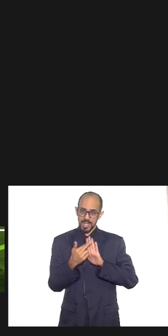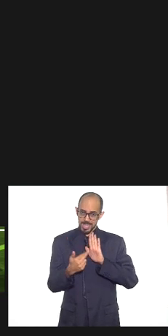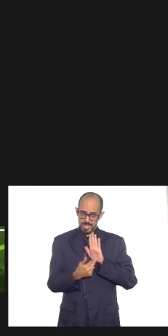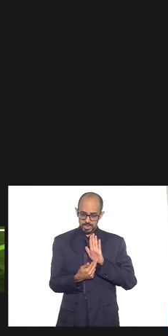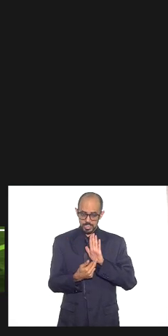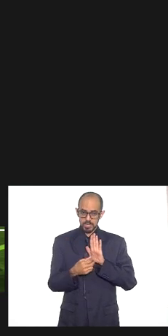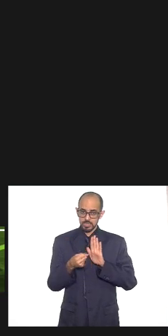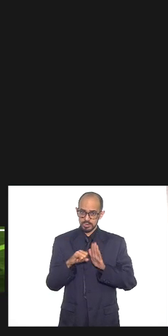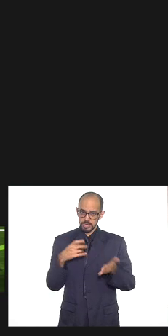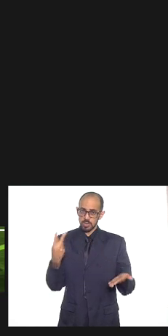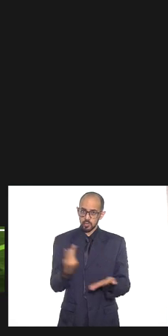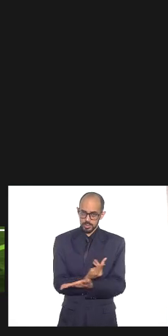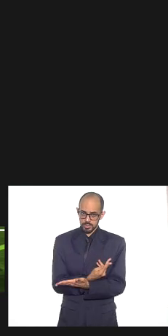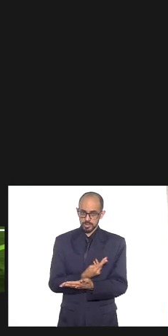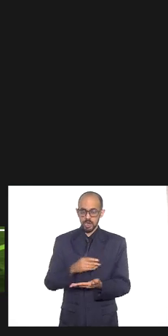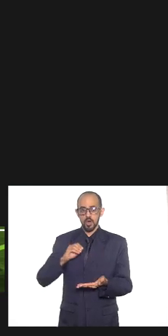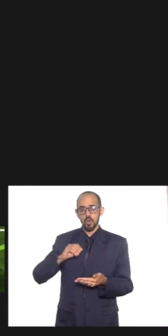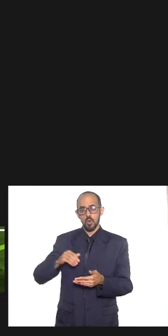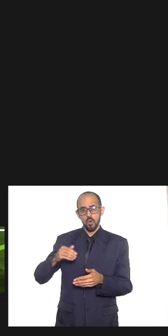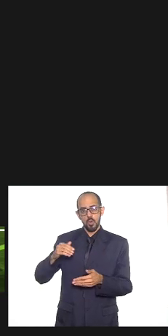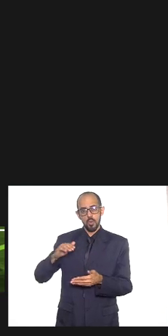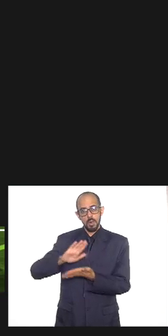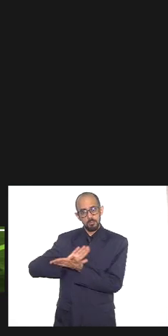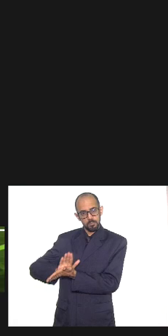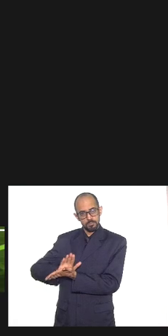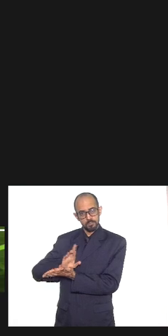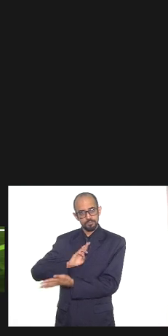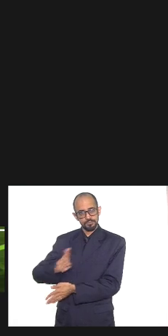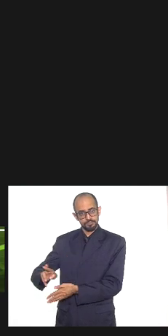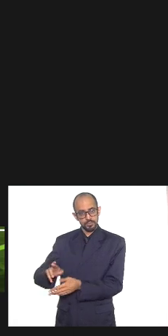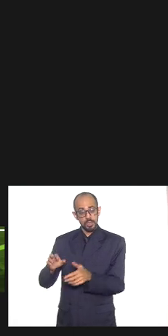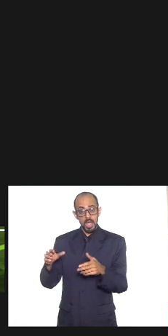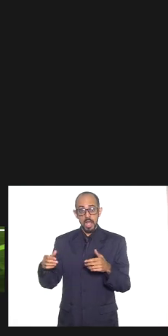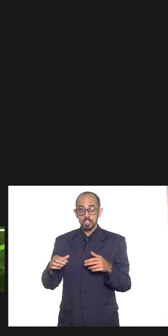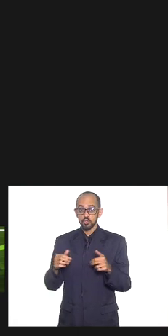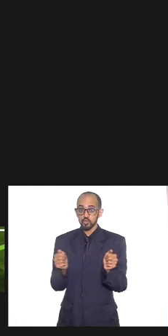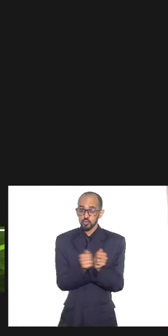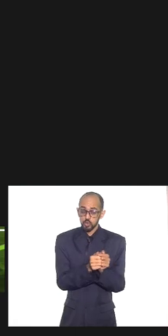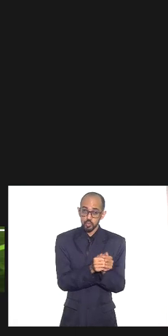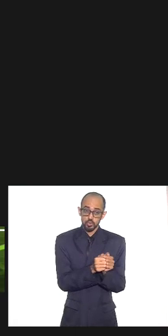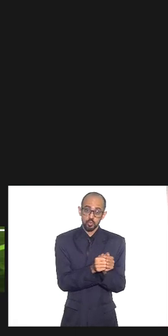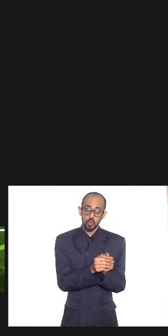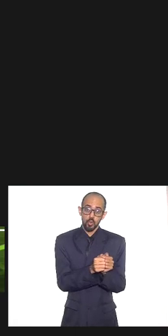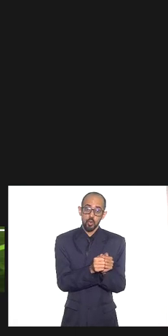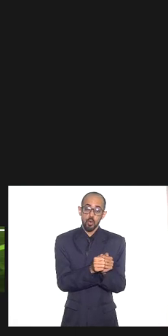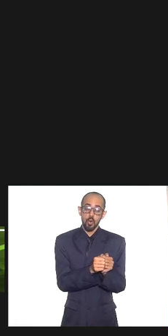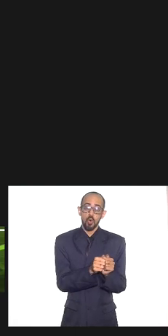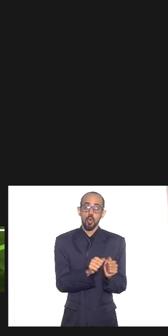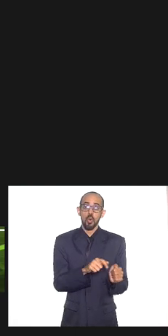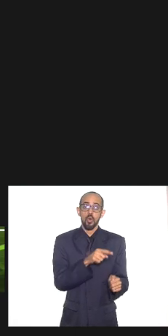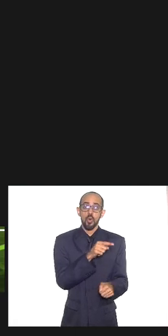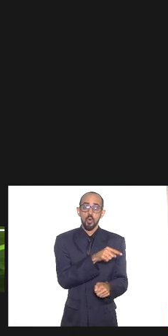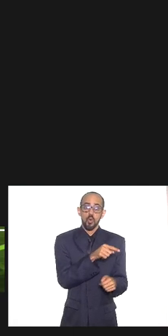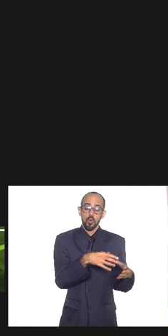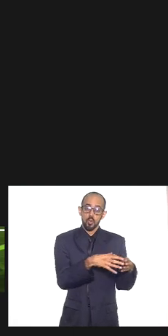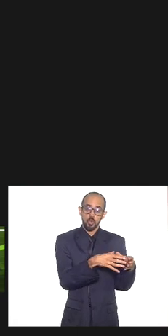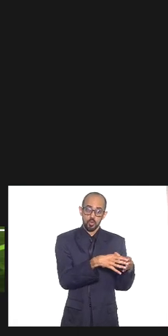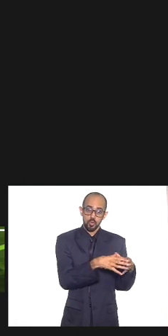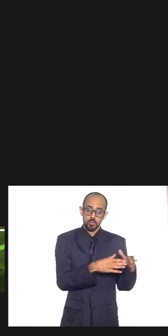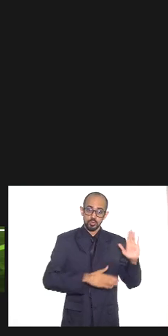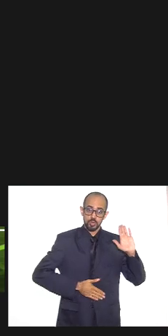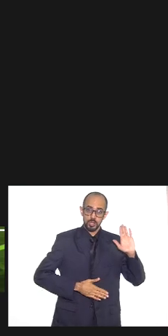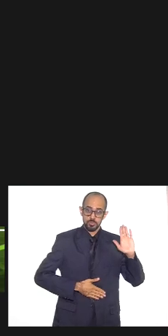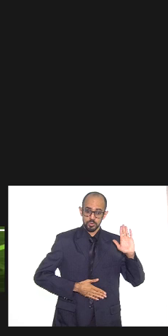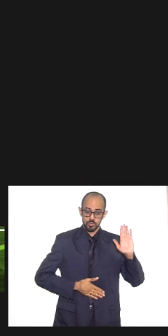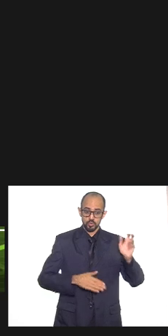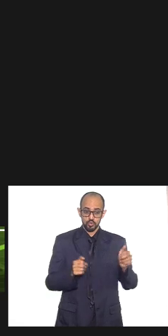incidente de intolerância religiosa associado a uma facção criminosa no espaço desse em paralelo à investigação que pode